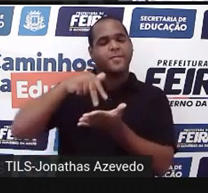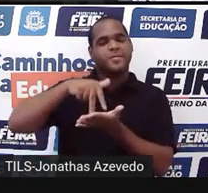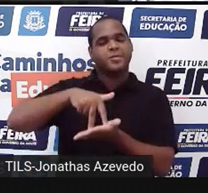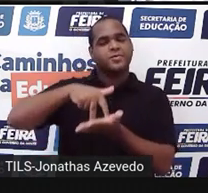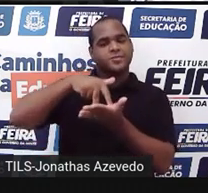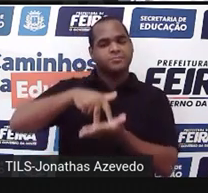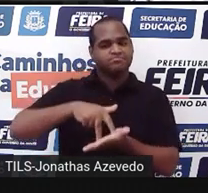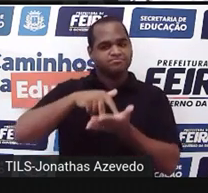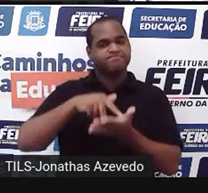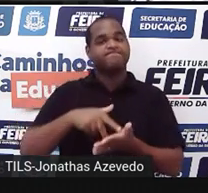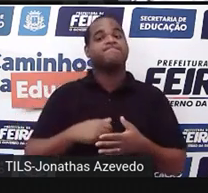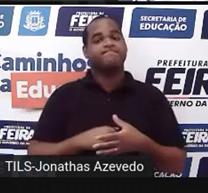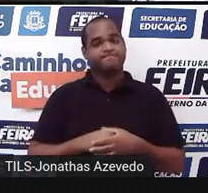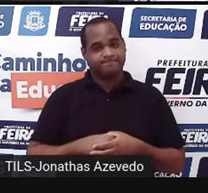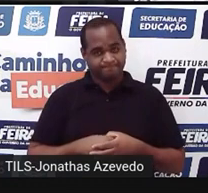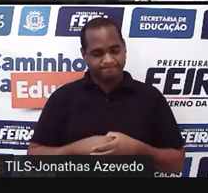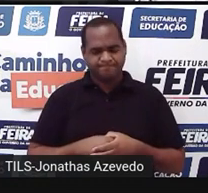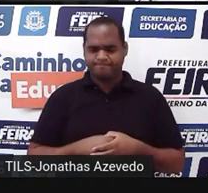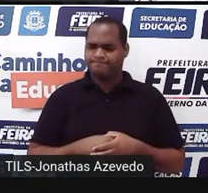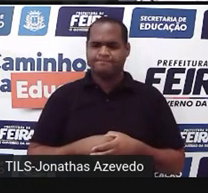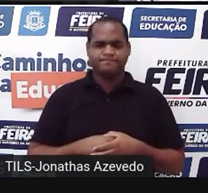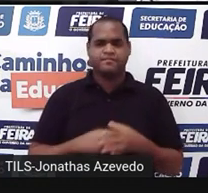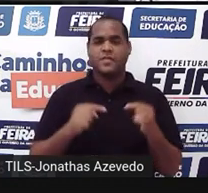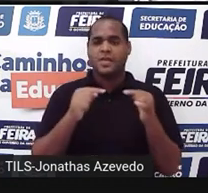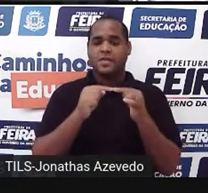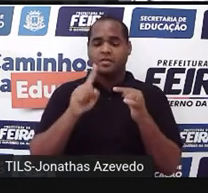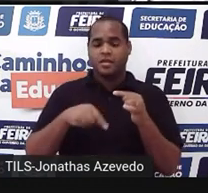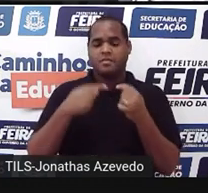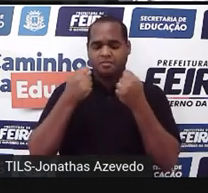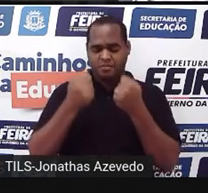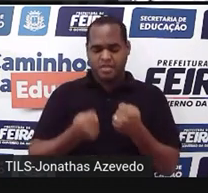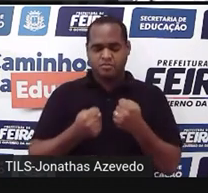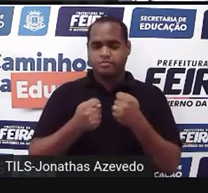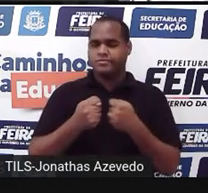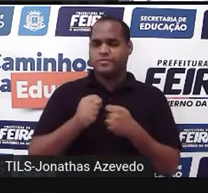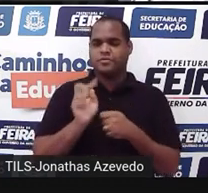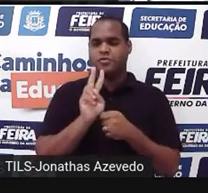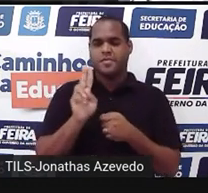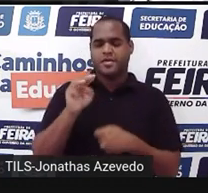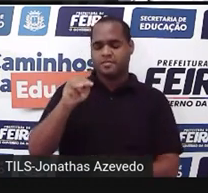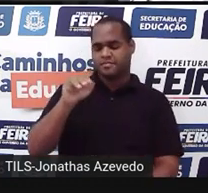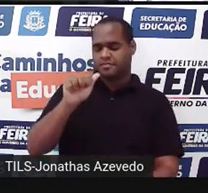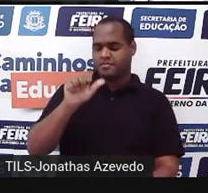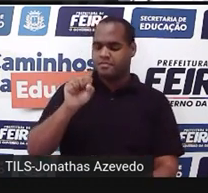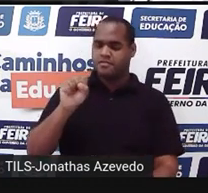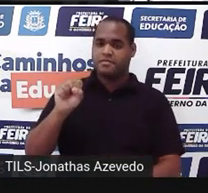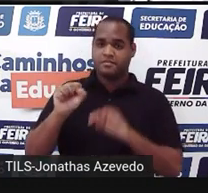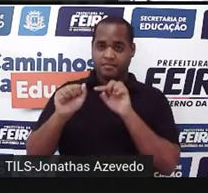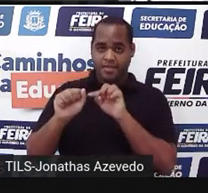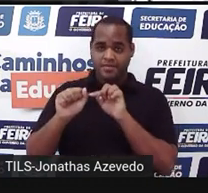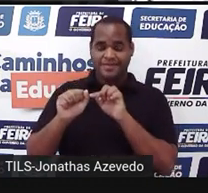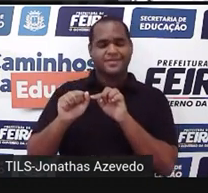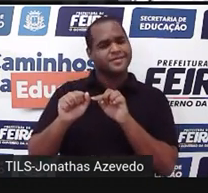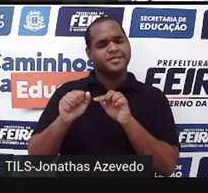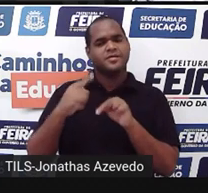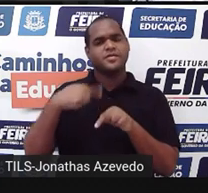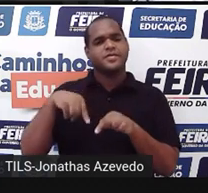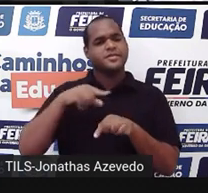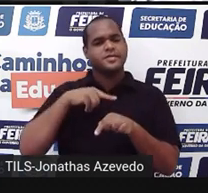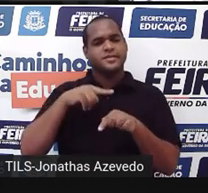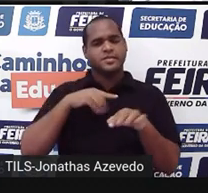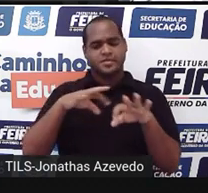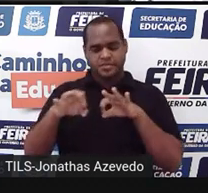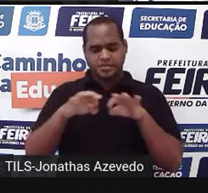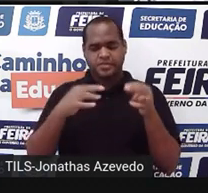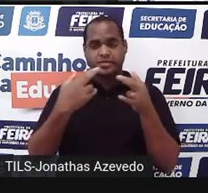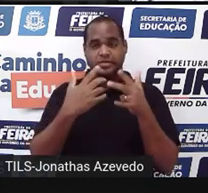peso, né? Na verdade, isso é uma medida de massa, tá? Então, para a gente fazer isso, né? Quando a gente vai